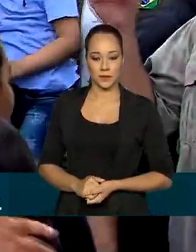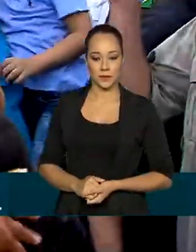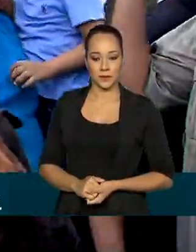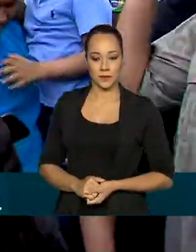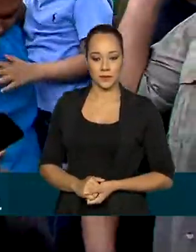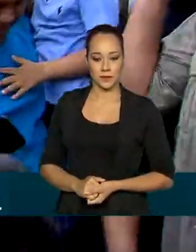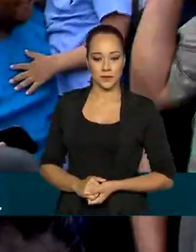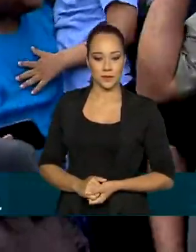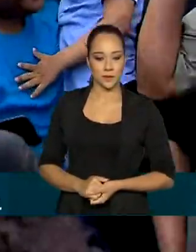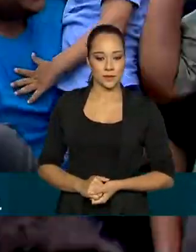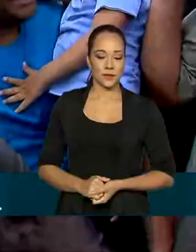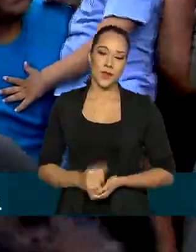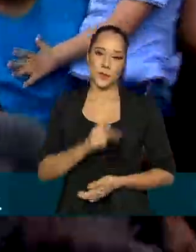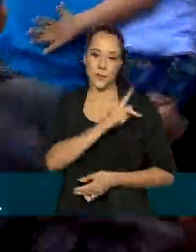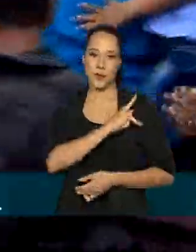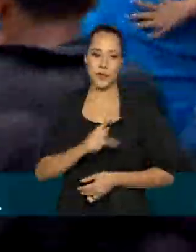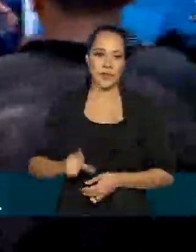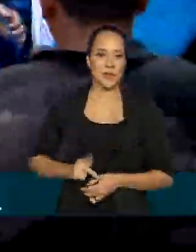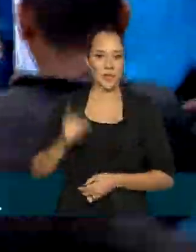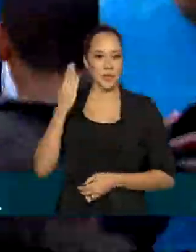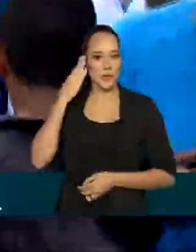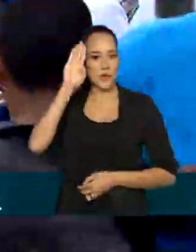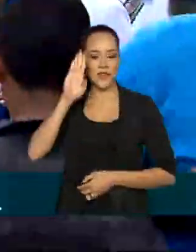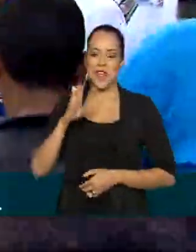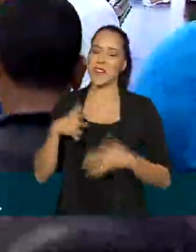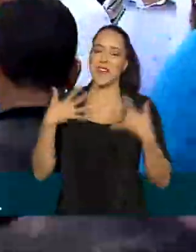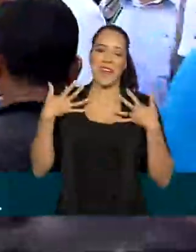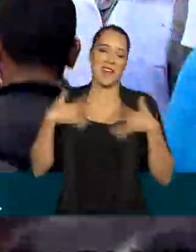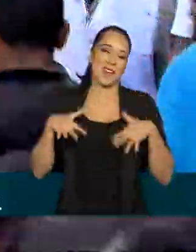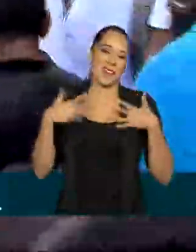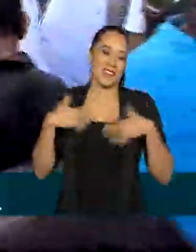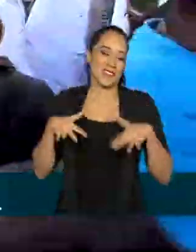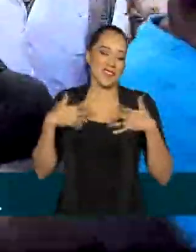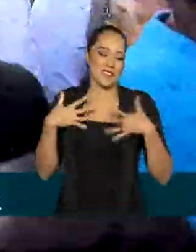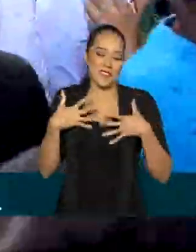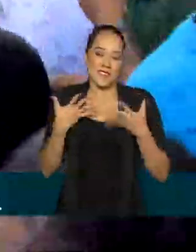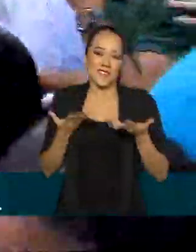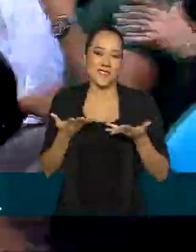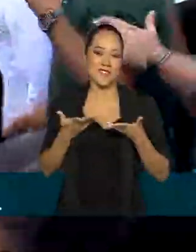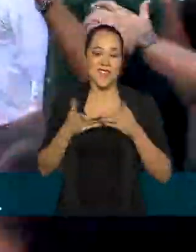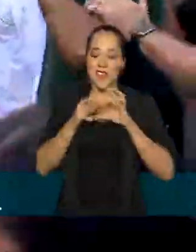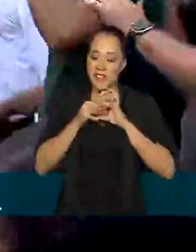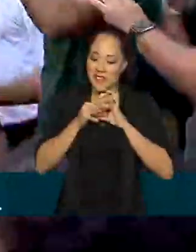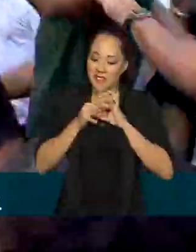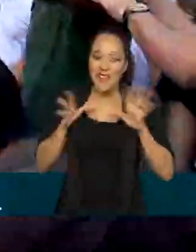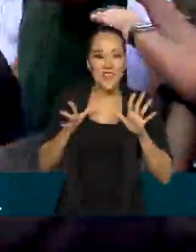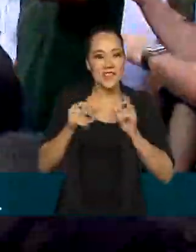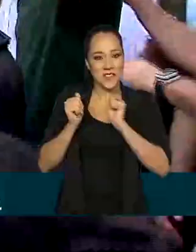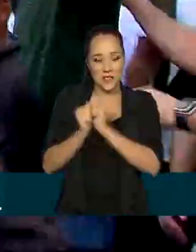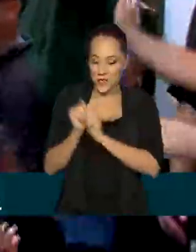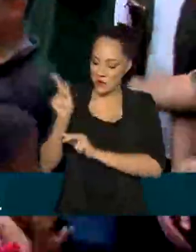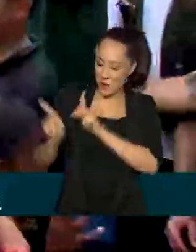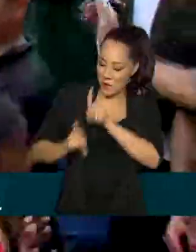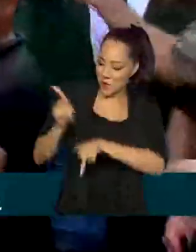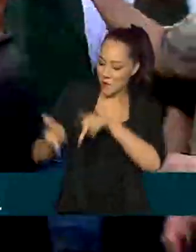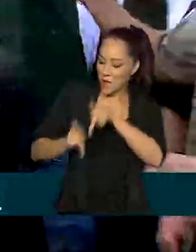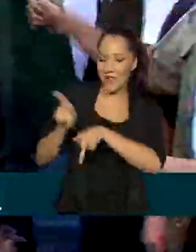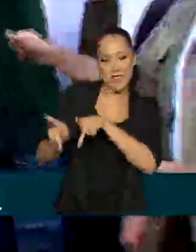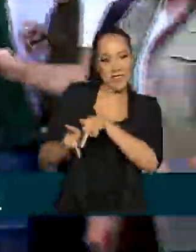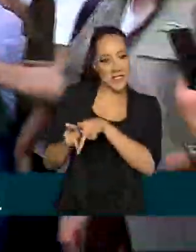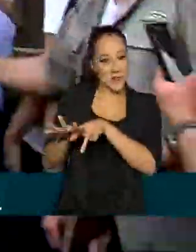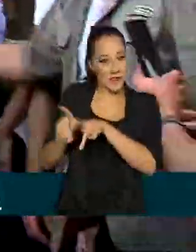O presidente Jair Bolsonaro bastante à vontade com os populares que participam